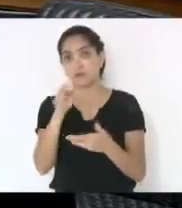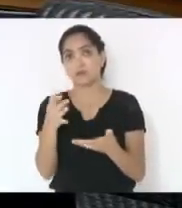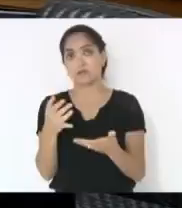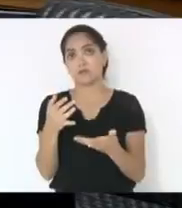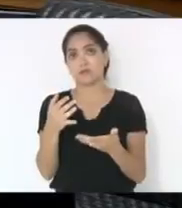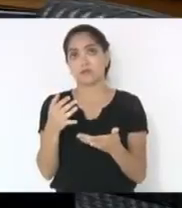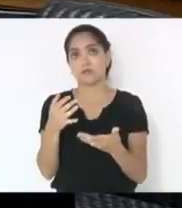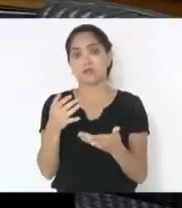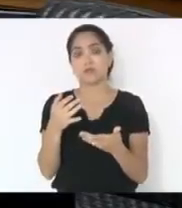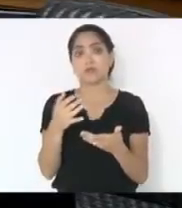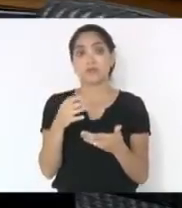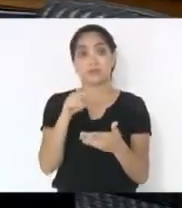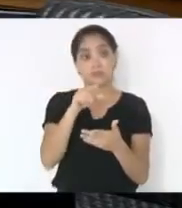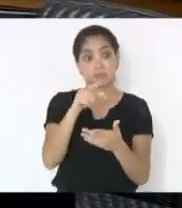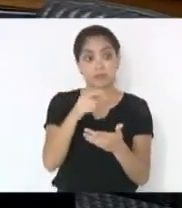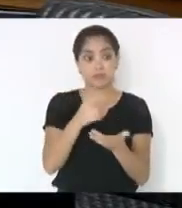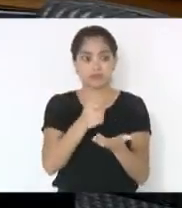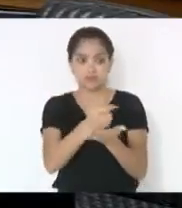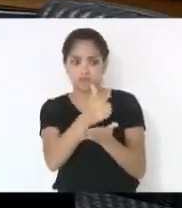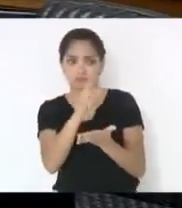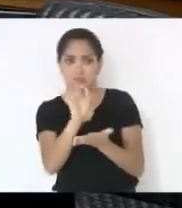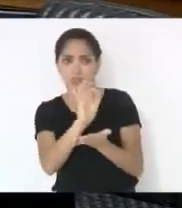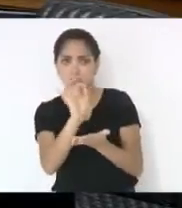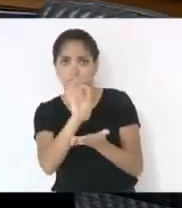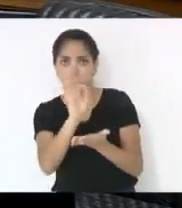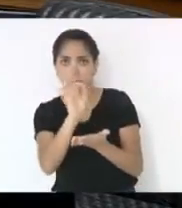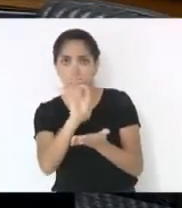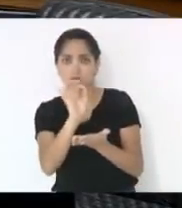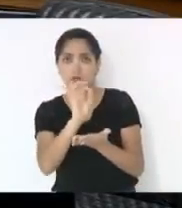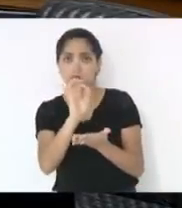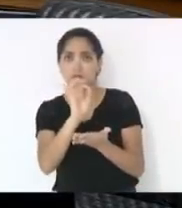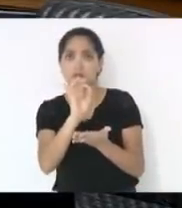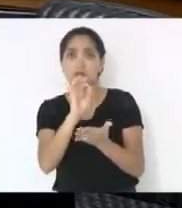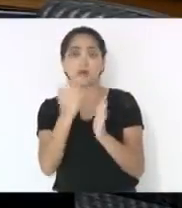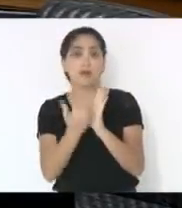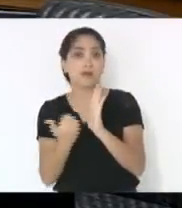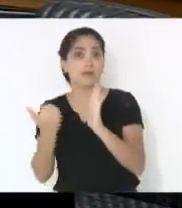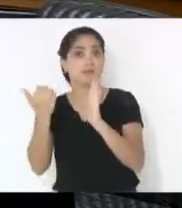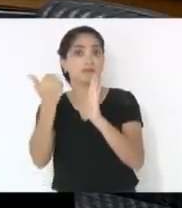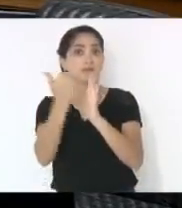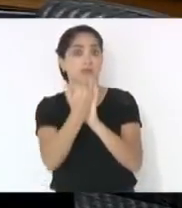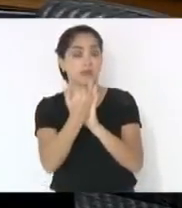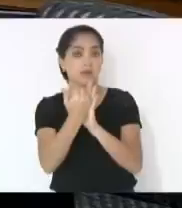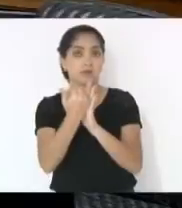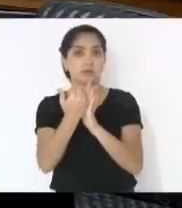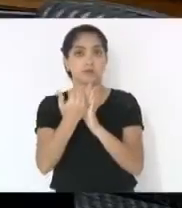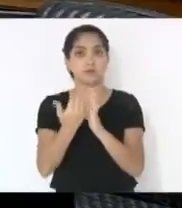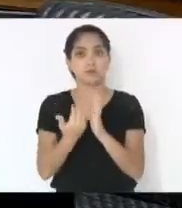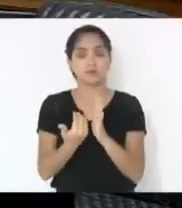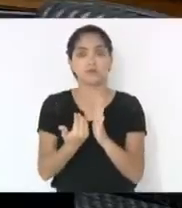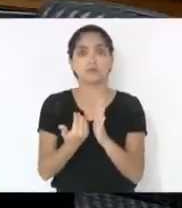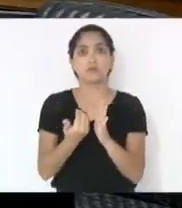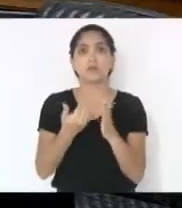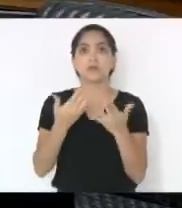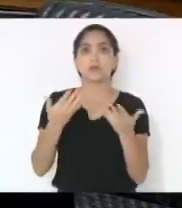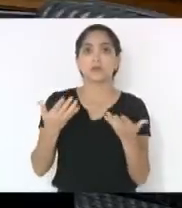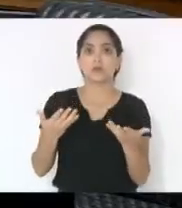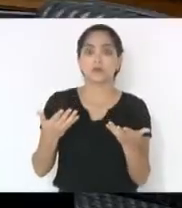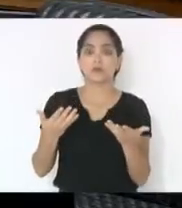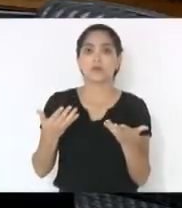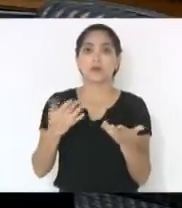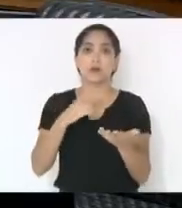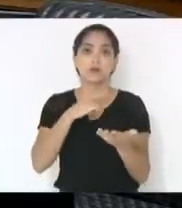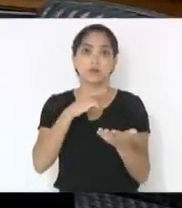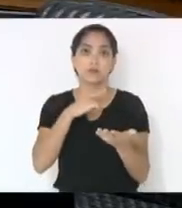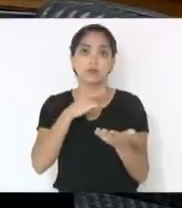Se aquele recurso você não paga, é muito mais do que o perdão que é dado depois, aquilo que se aplica. Então, nós temos